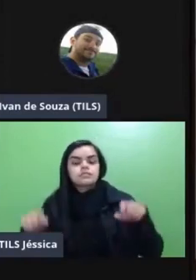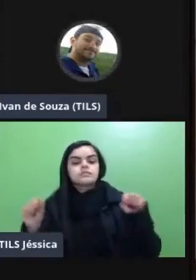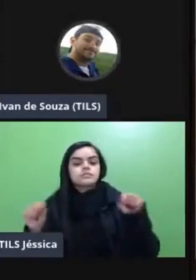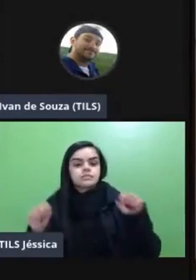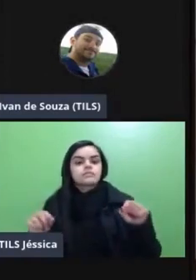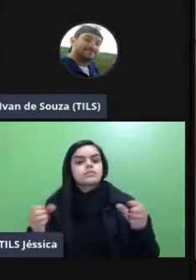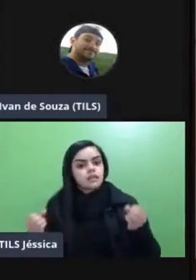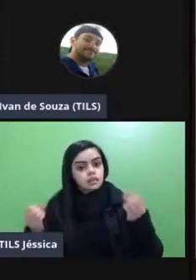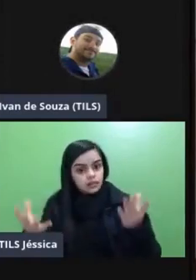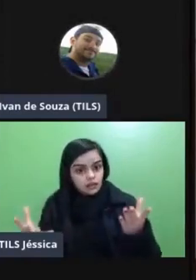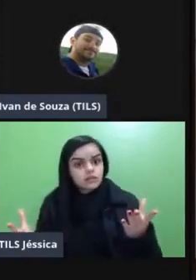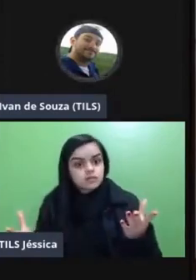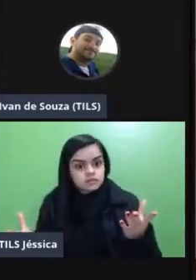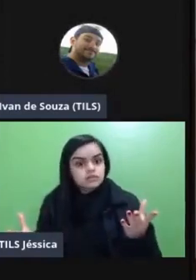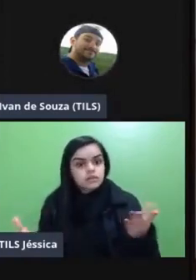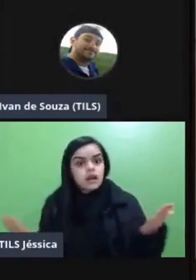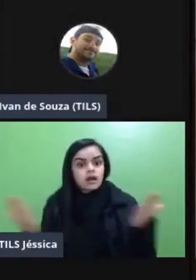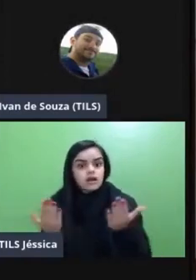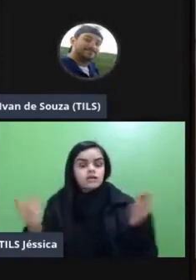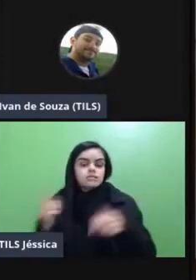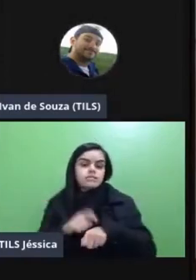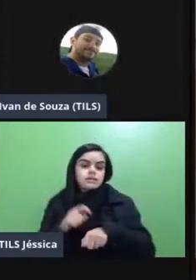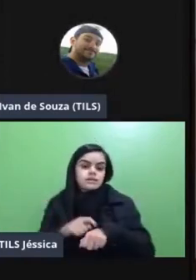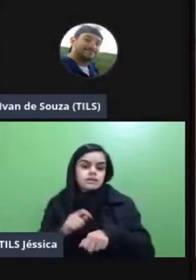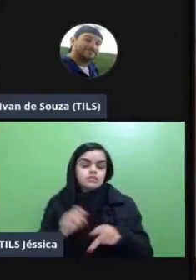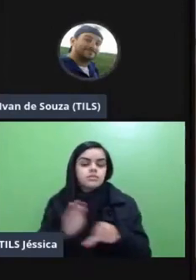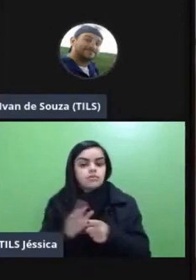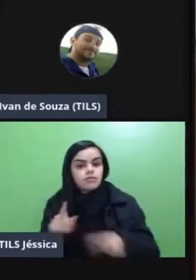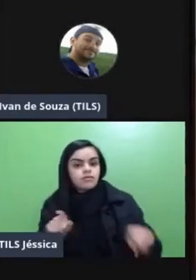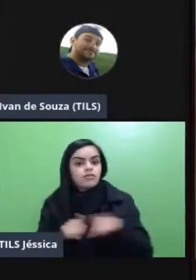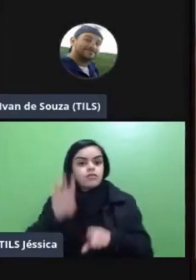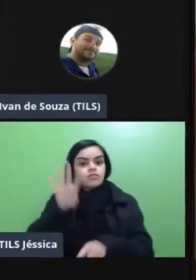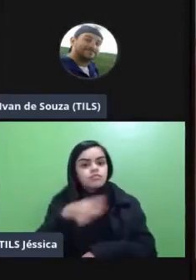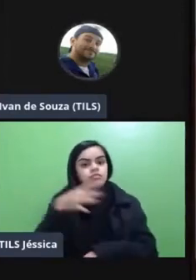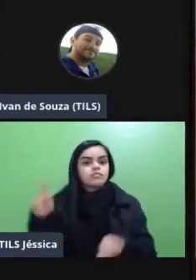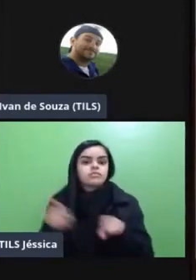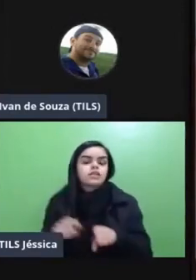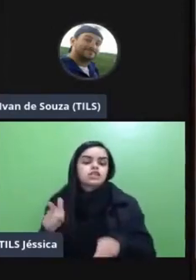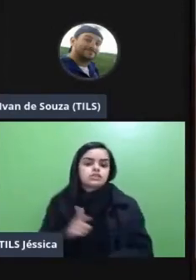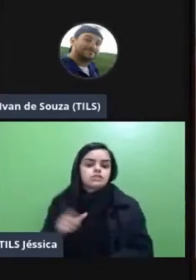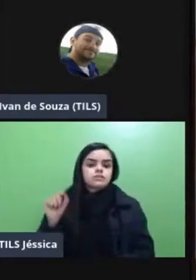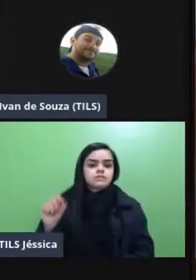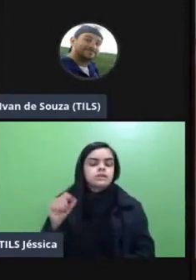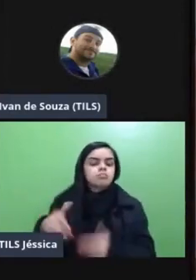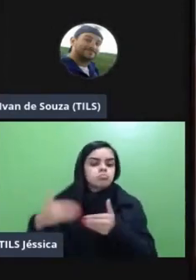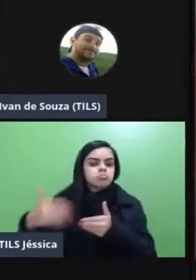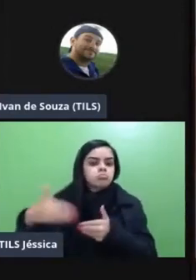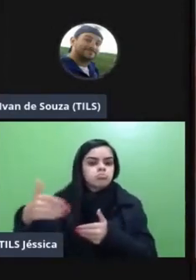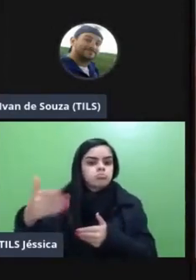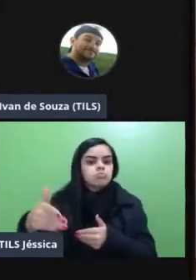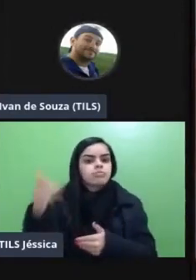ofertadas agora nessa retomada de calendário que fizemos e teremos aí agora a sequência para